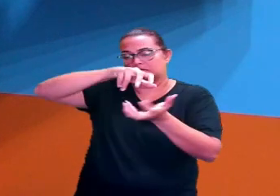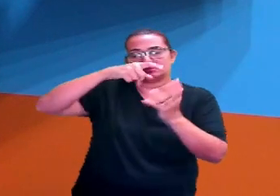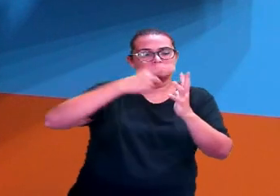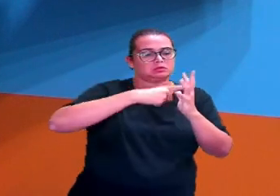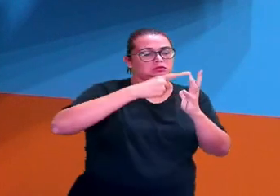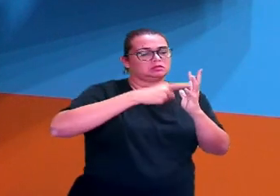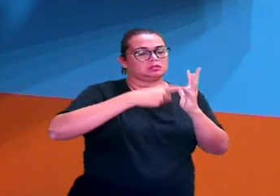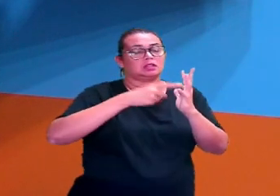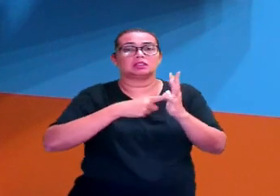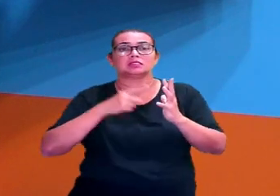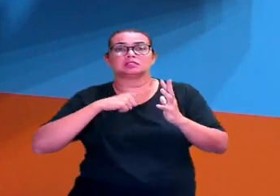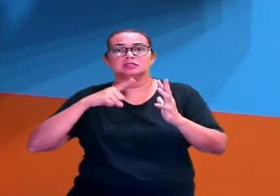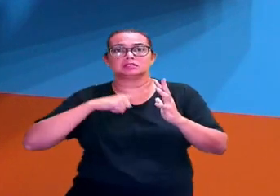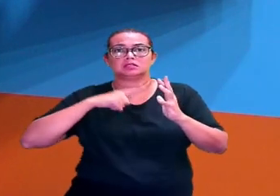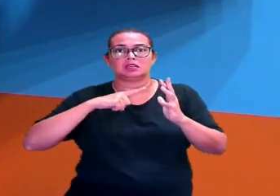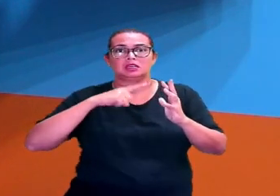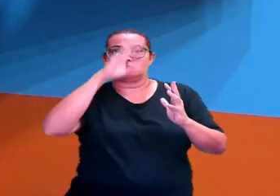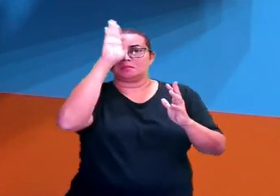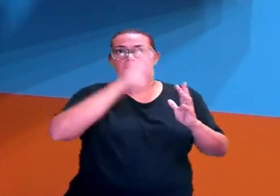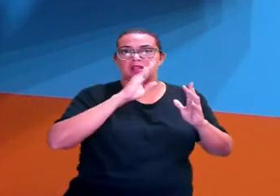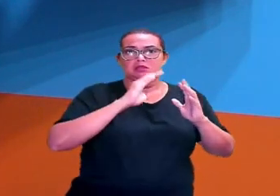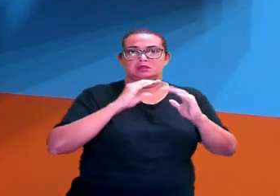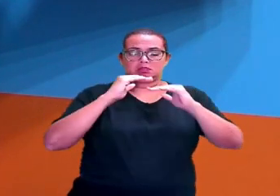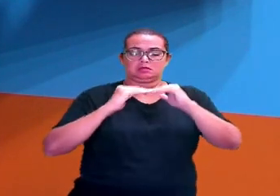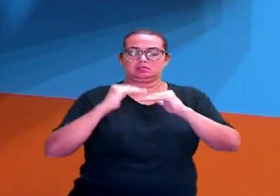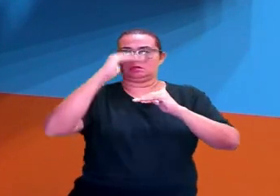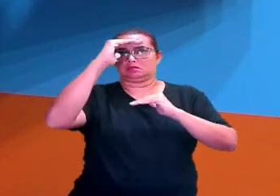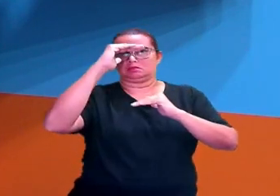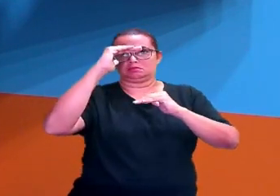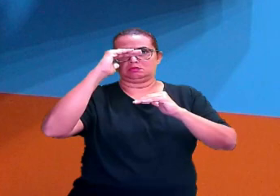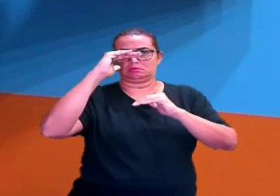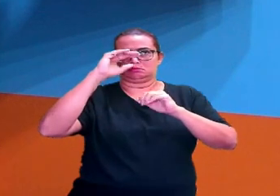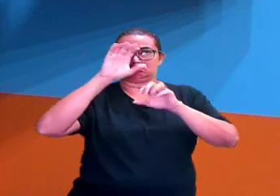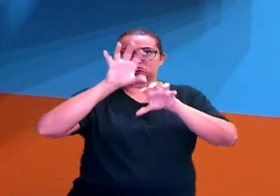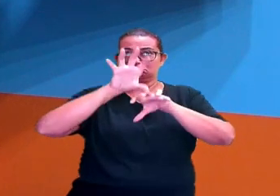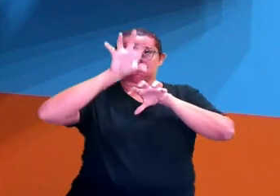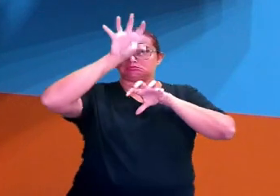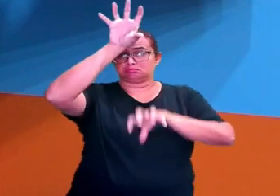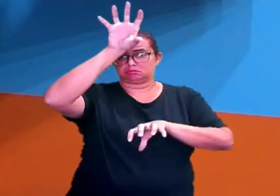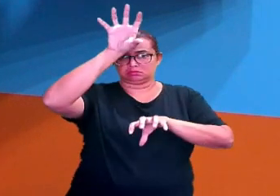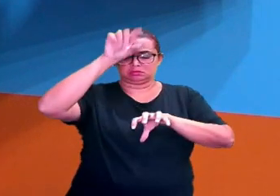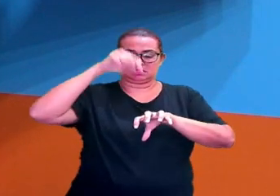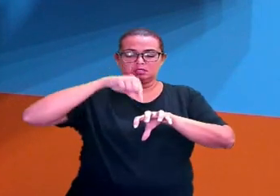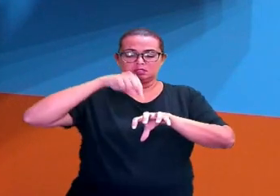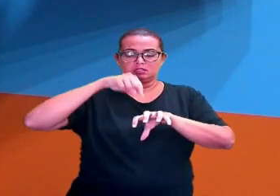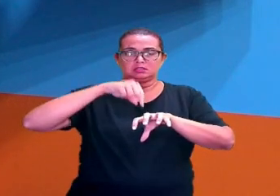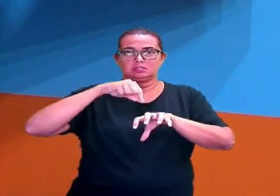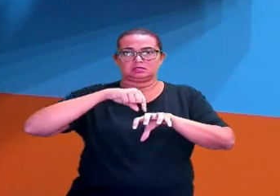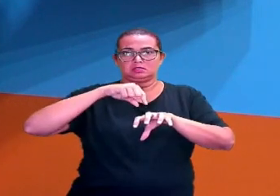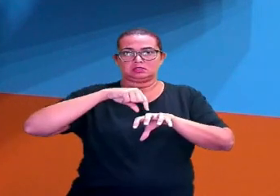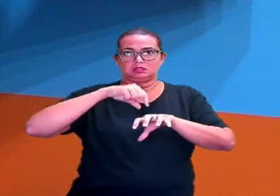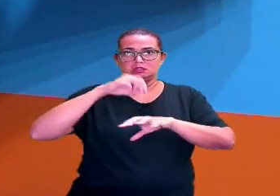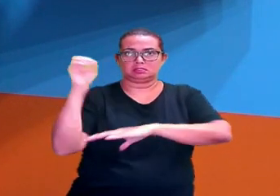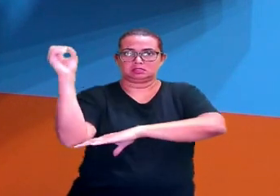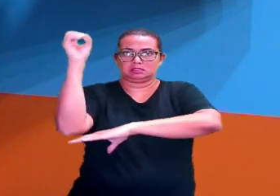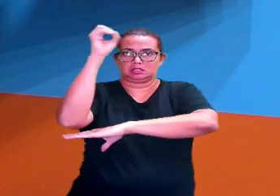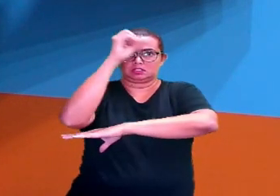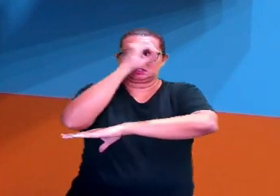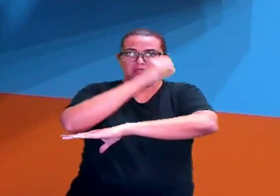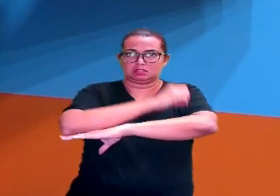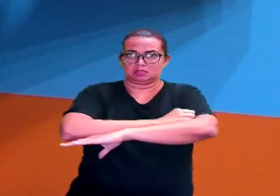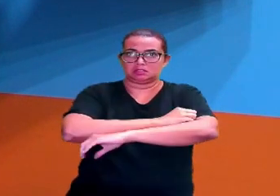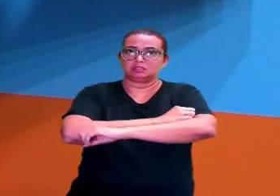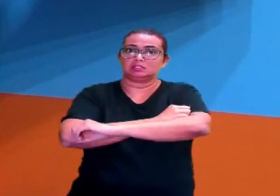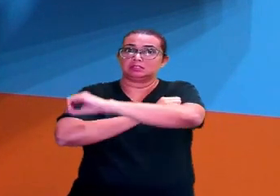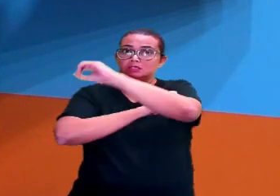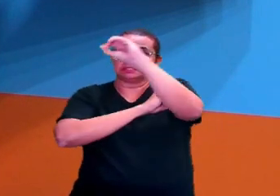Ocidente, onde o Brasil, a Europa está localizada, organizam seu calendário a partir